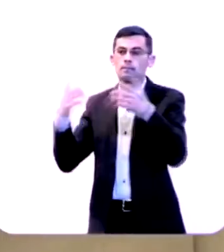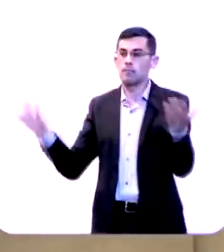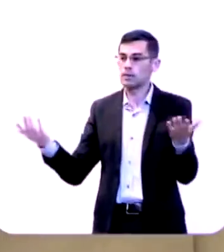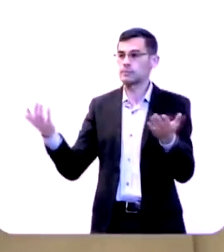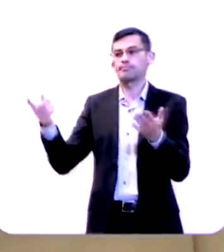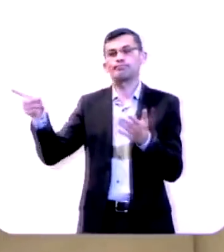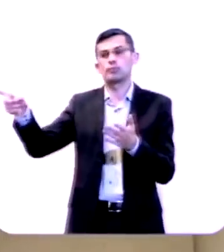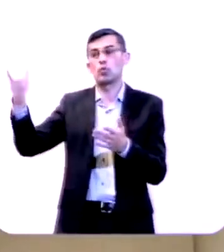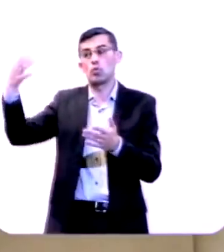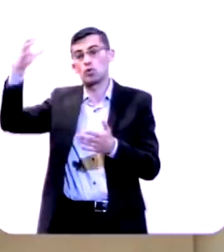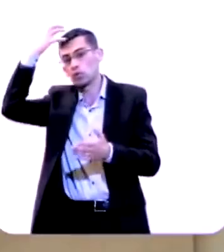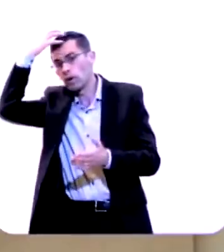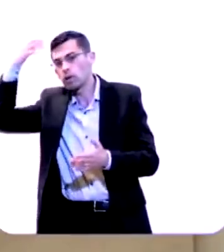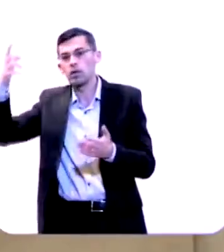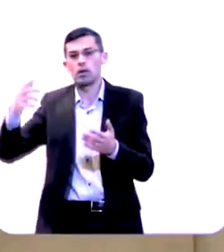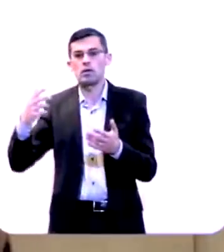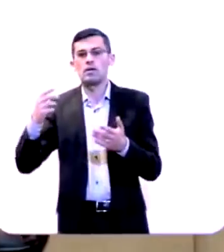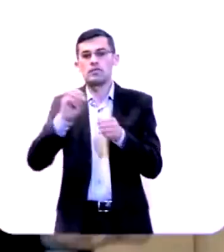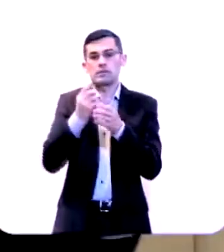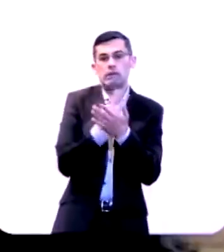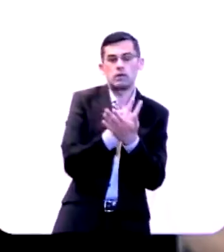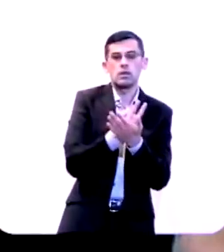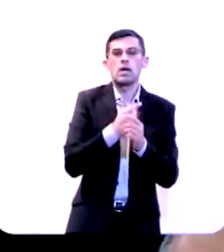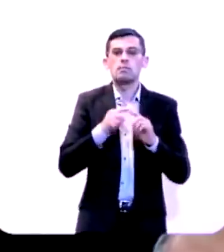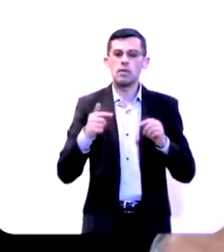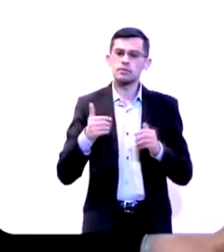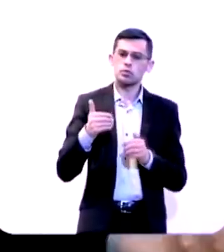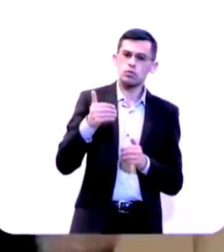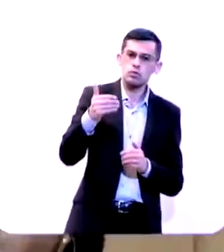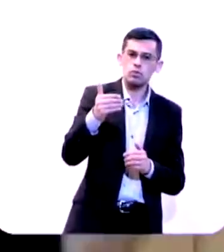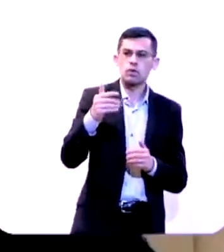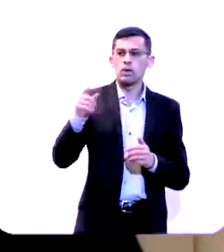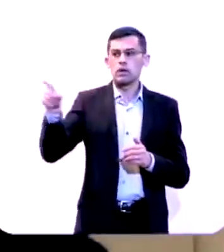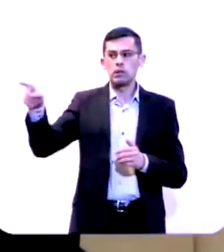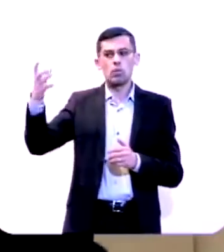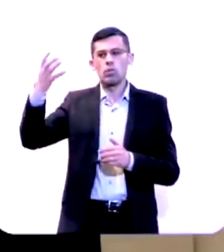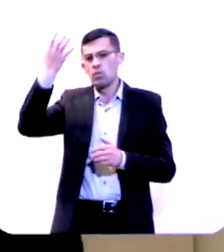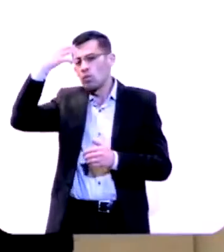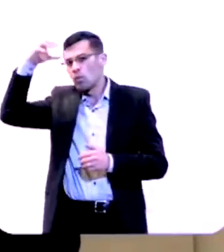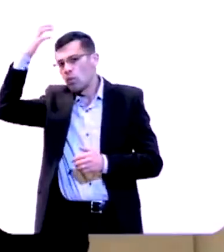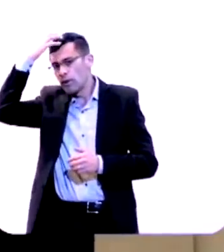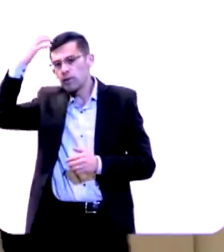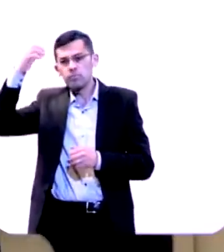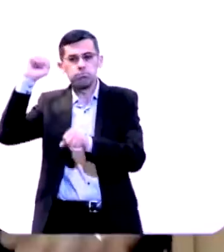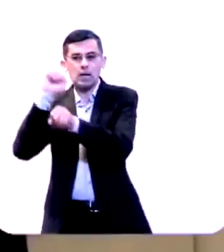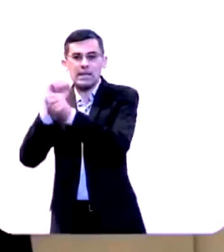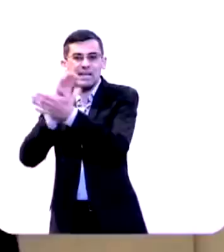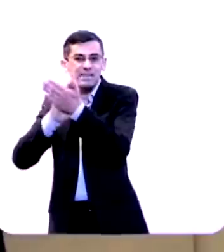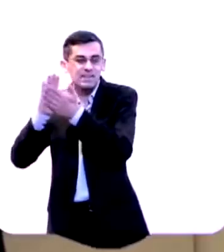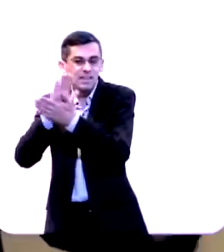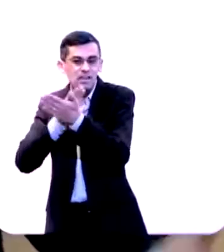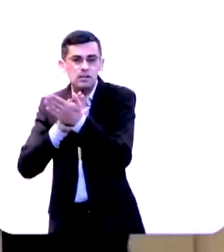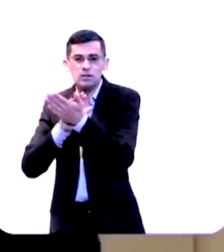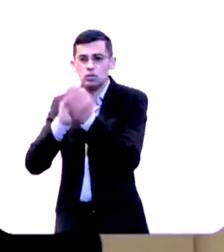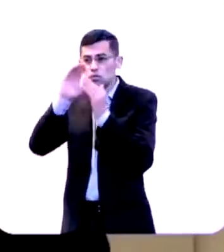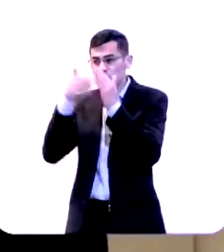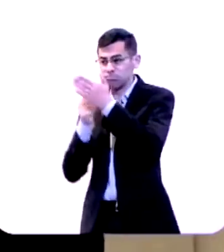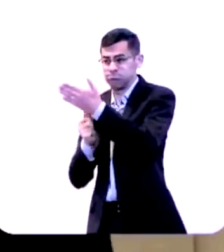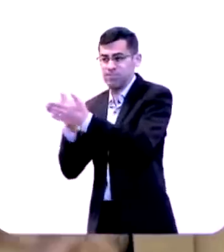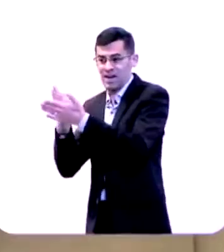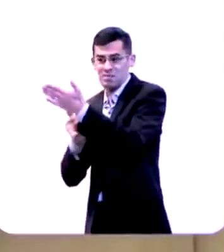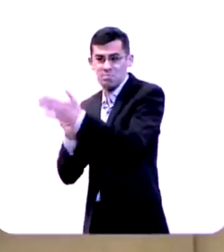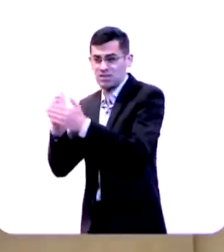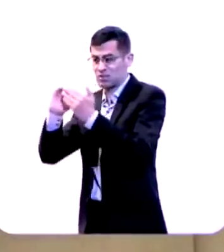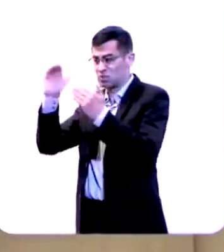enganado depois quando ele viu que ele continuava sendo enganado e que o rei não ia ser dissuadido mesmo com o pagamento